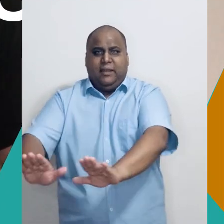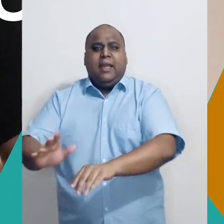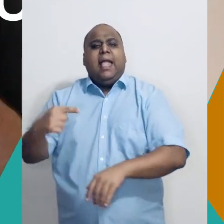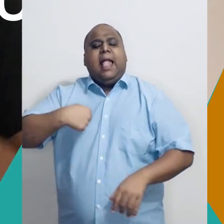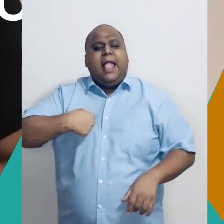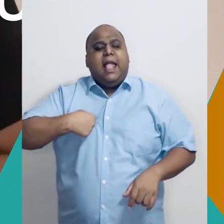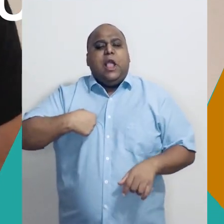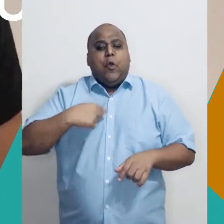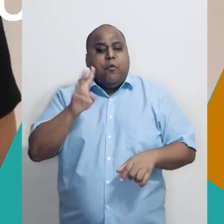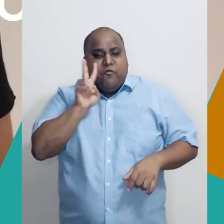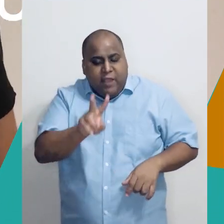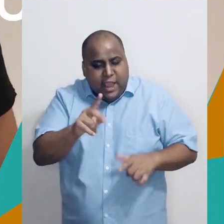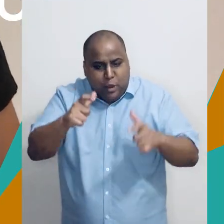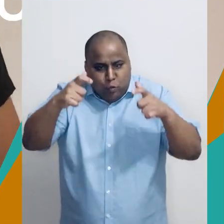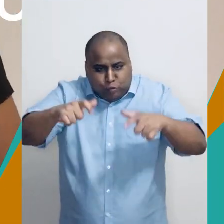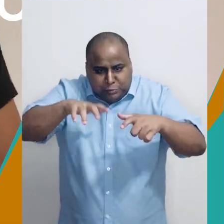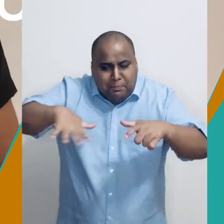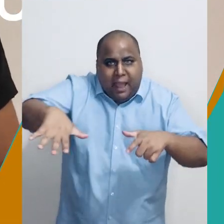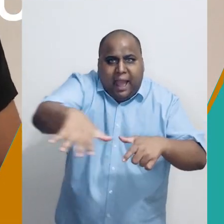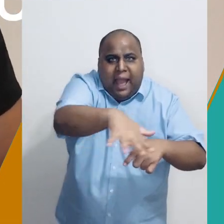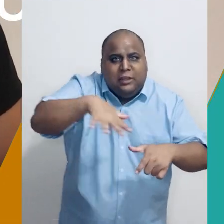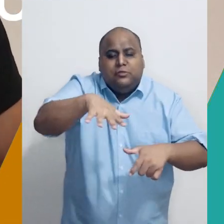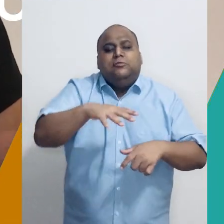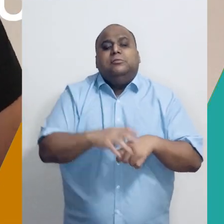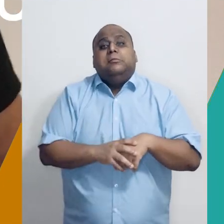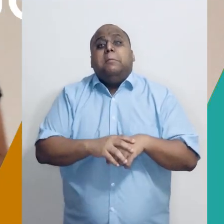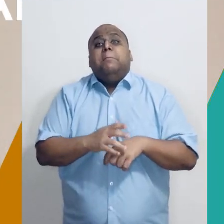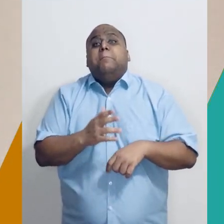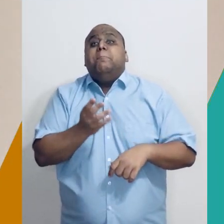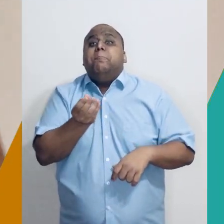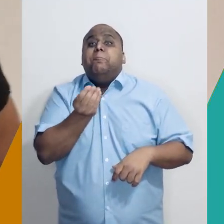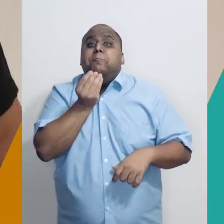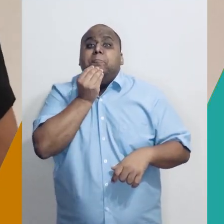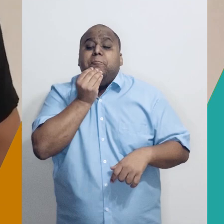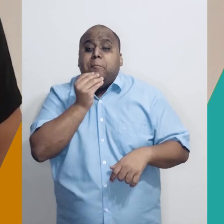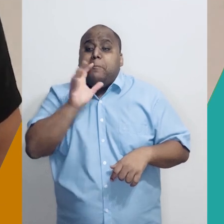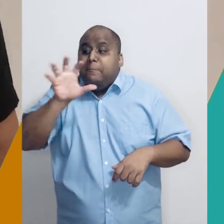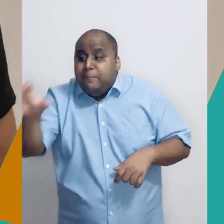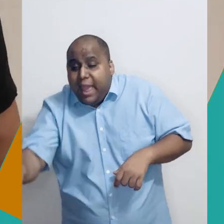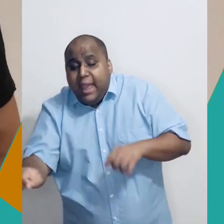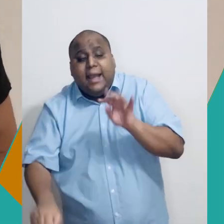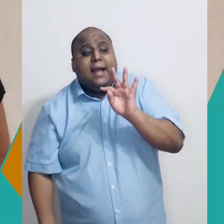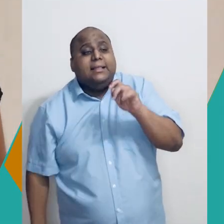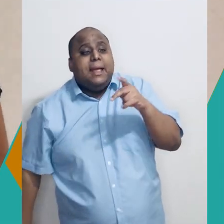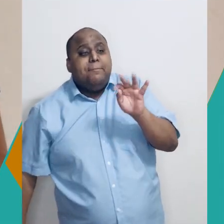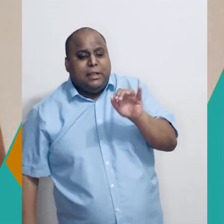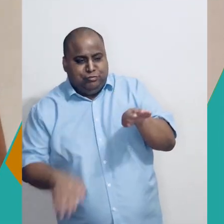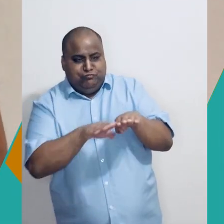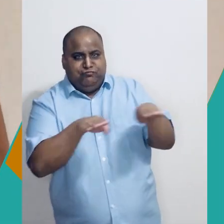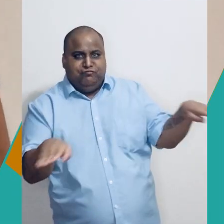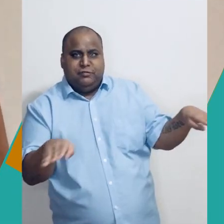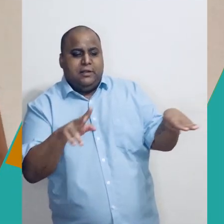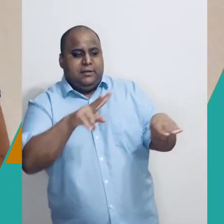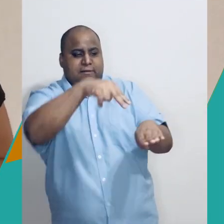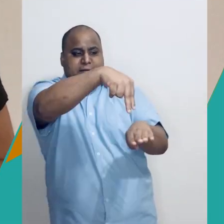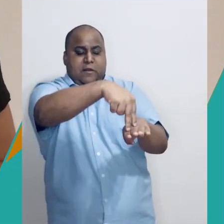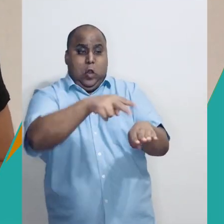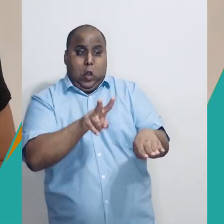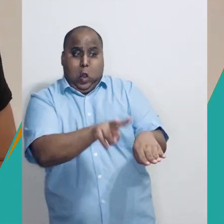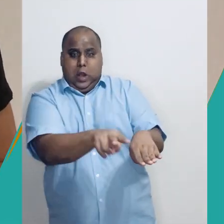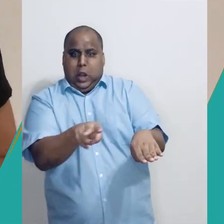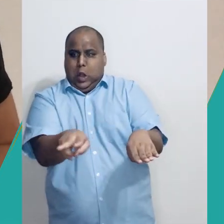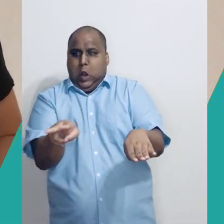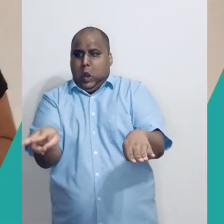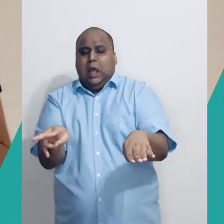jogo podem lembrar. Pé no tapete! E então você consegue ficar mais focado aos comandos. Outro exemplo de